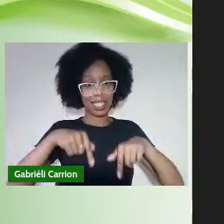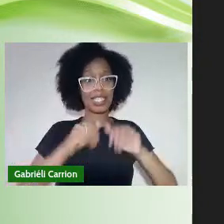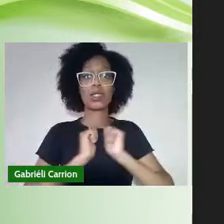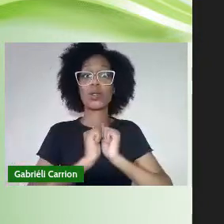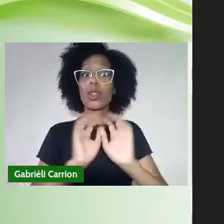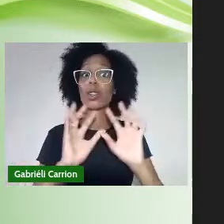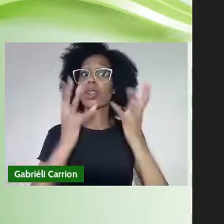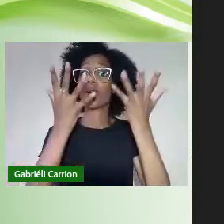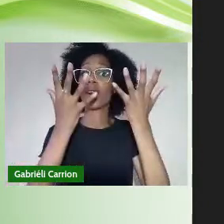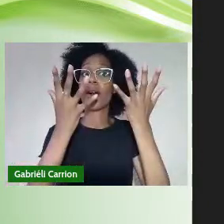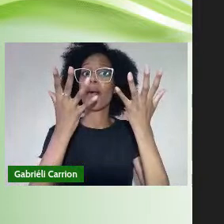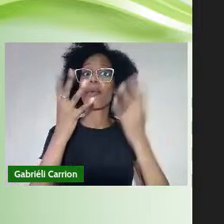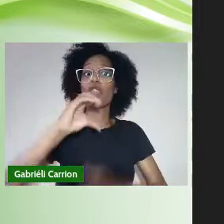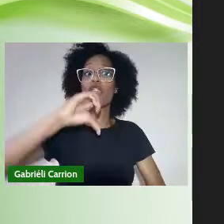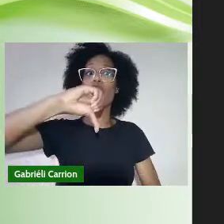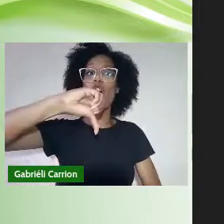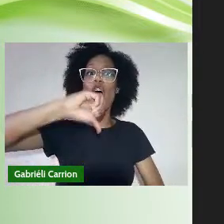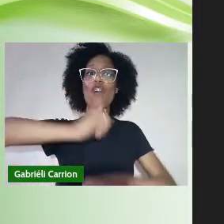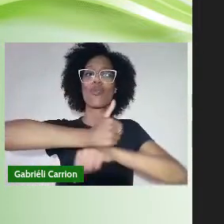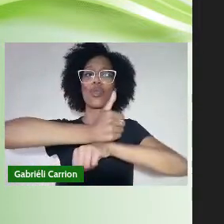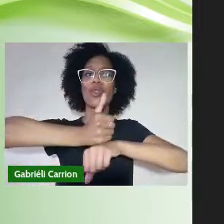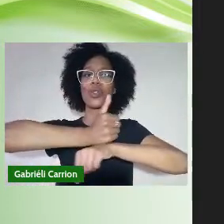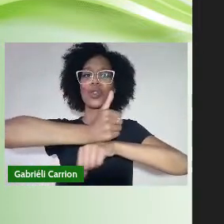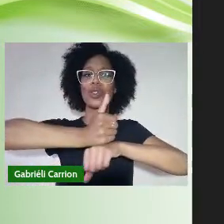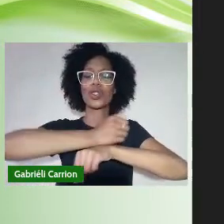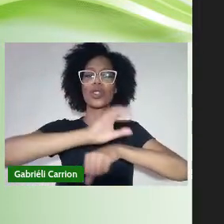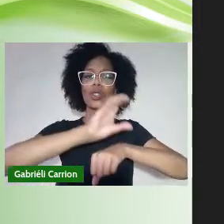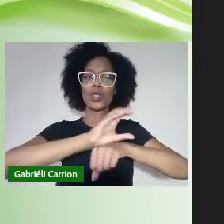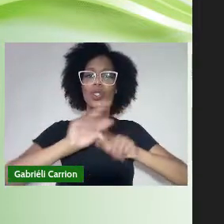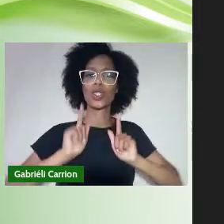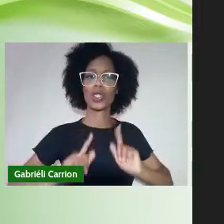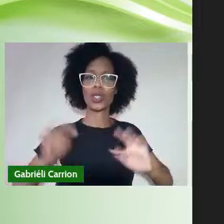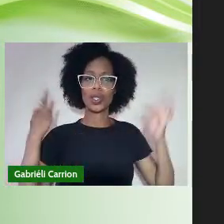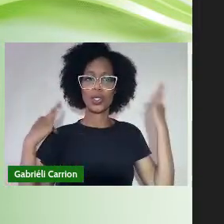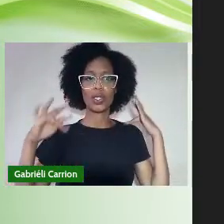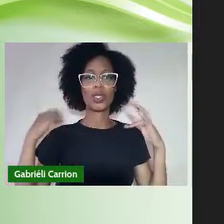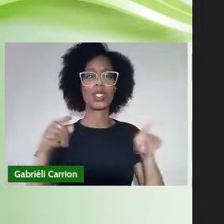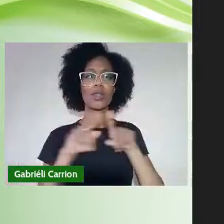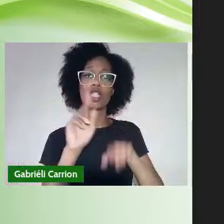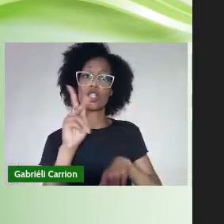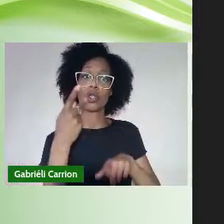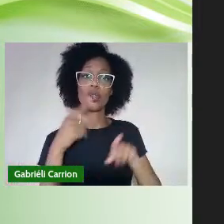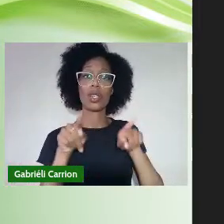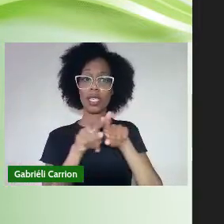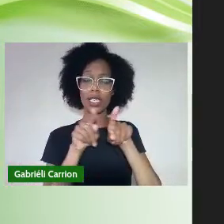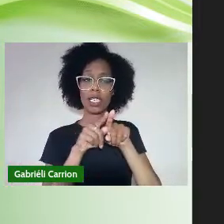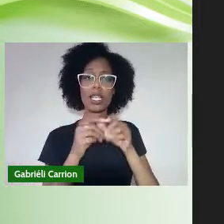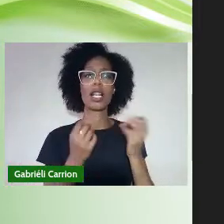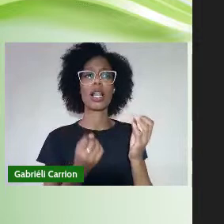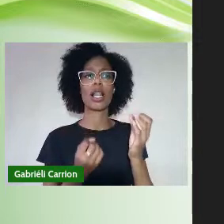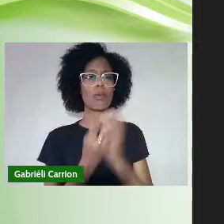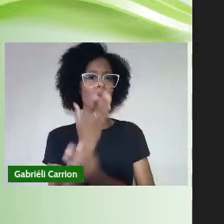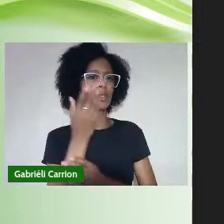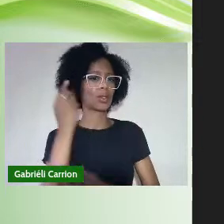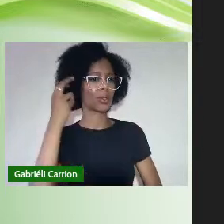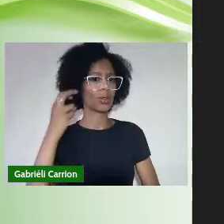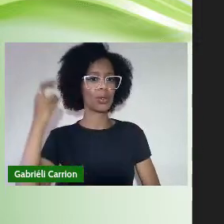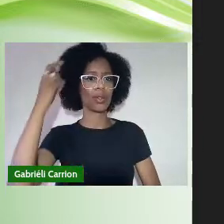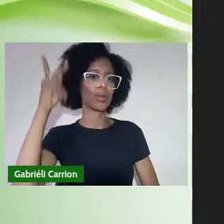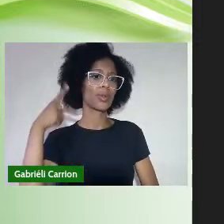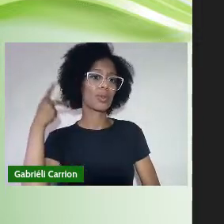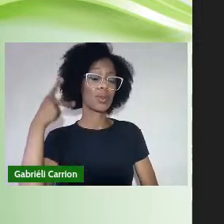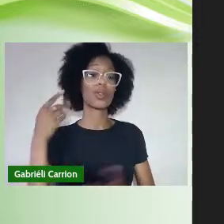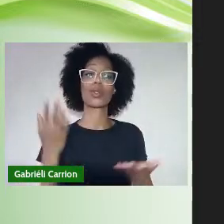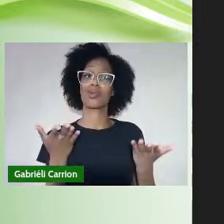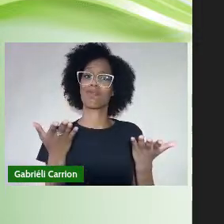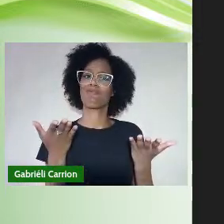profissionais Dos cursos De gestão De turismo História E produção E política cultural E isso É motivo De